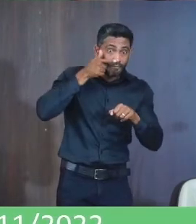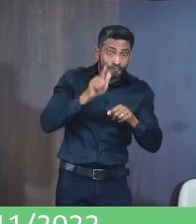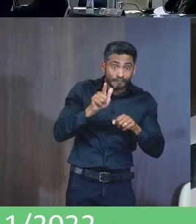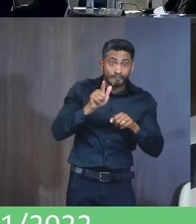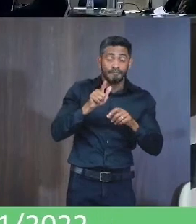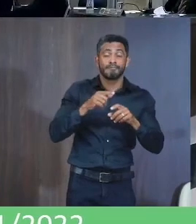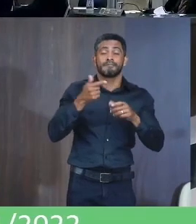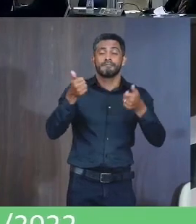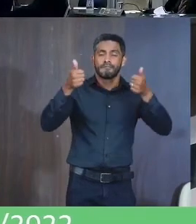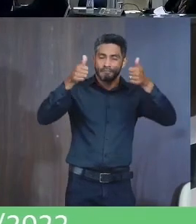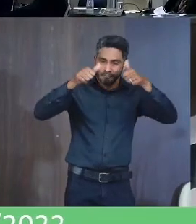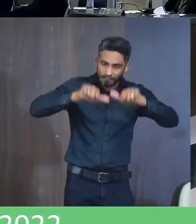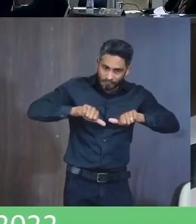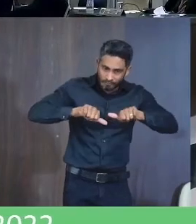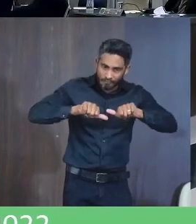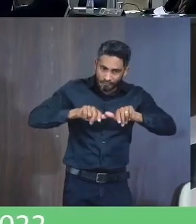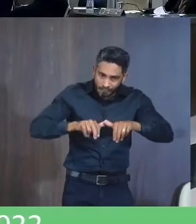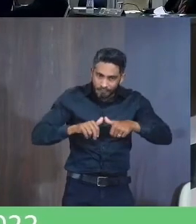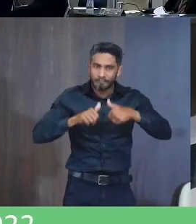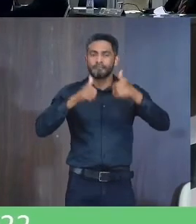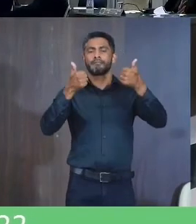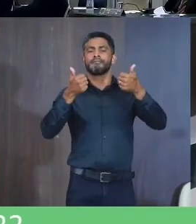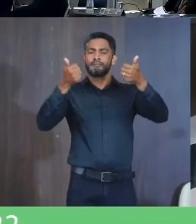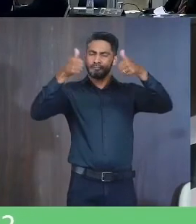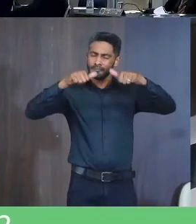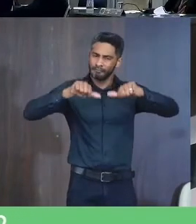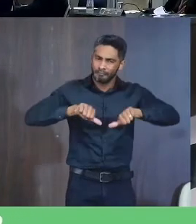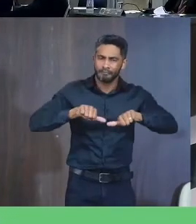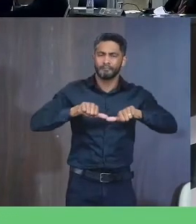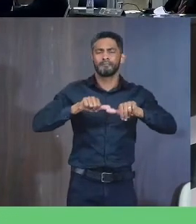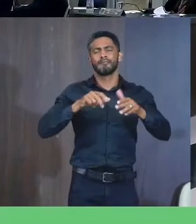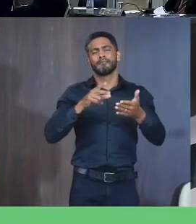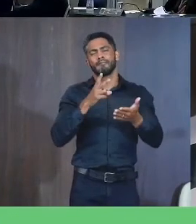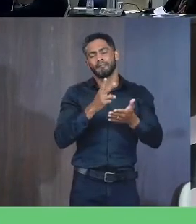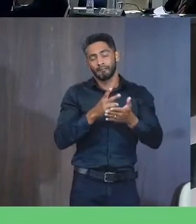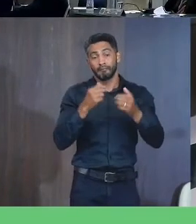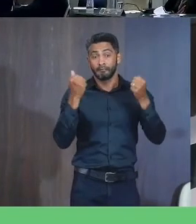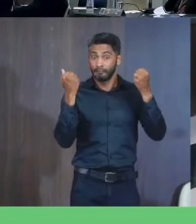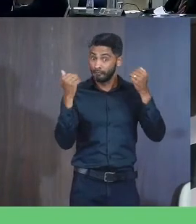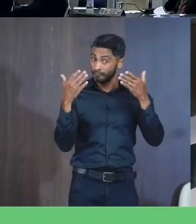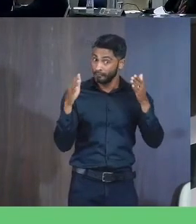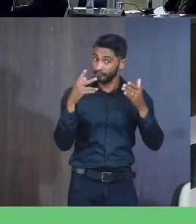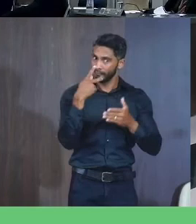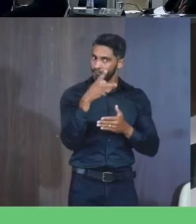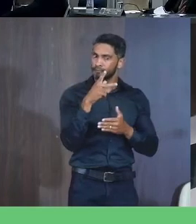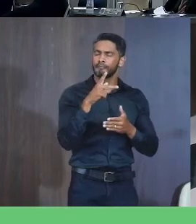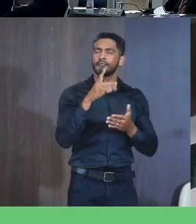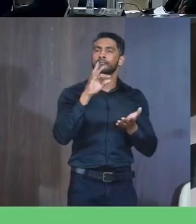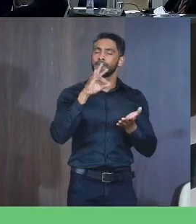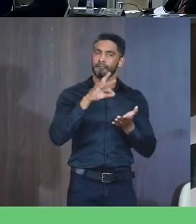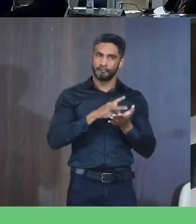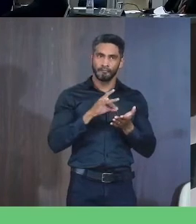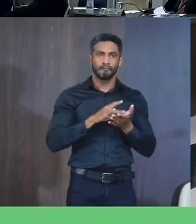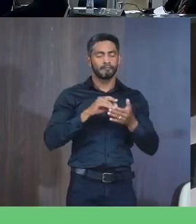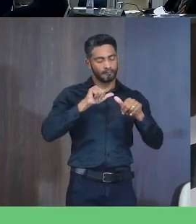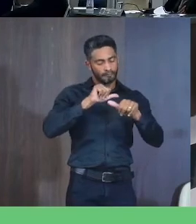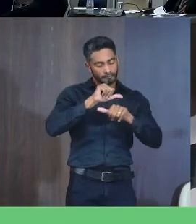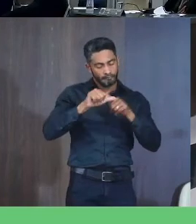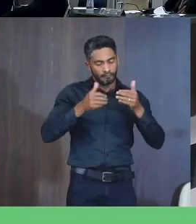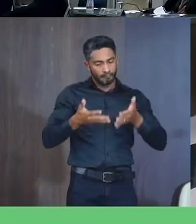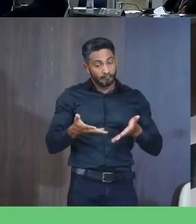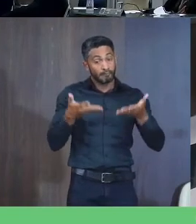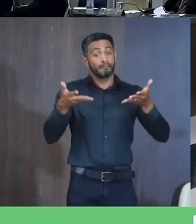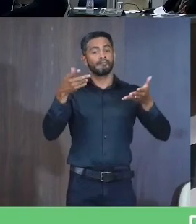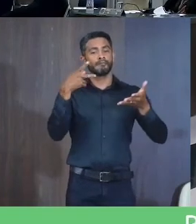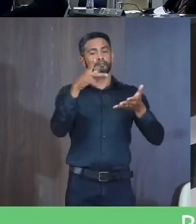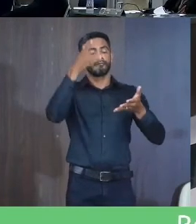Pega de novo Cai Supera E com uma homenagem Dessa Com certeza Vai motivar E